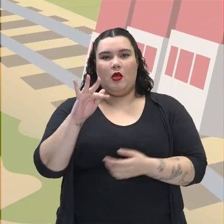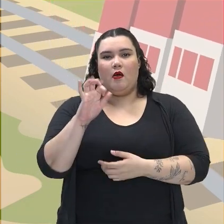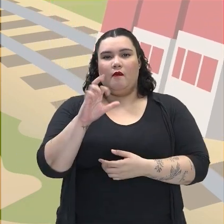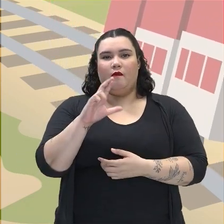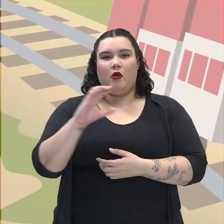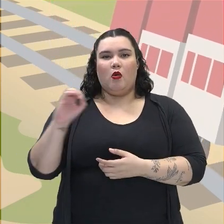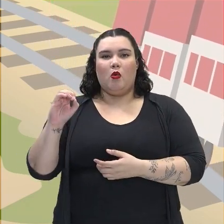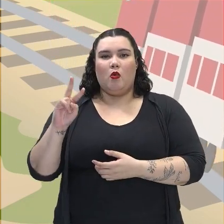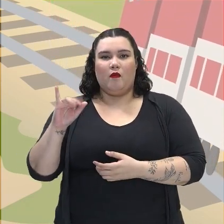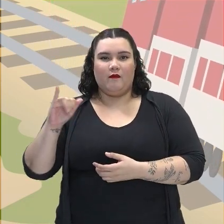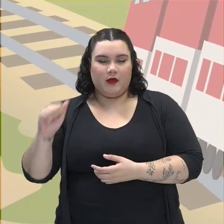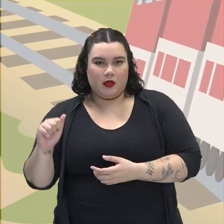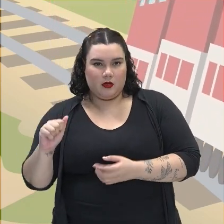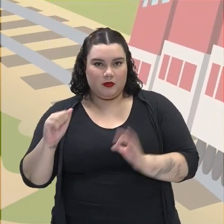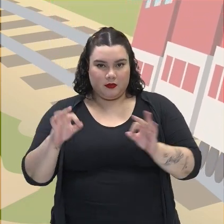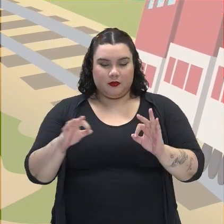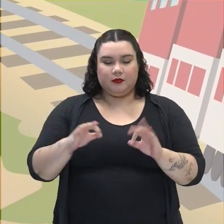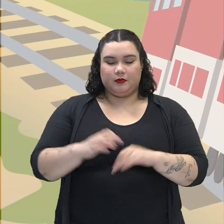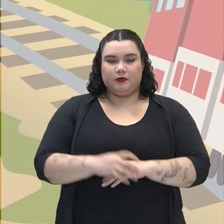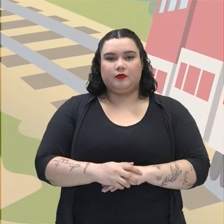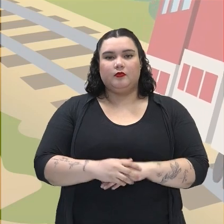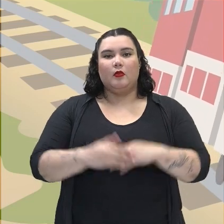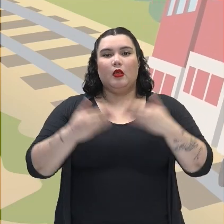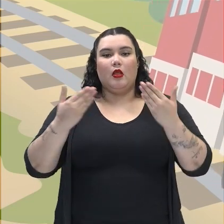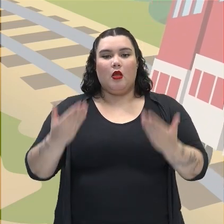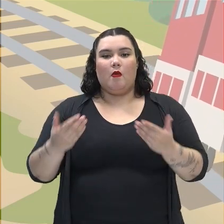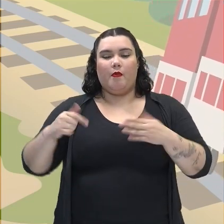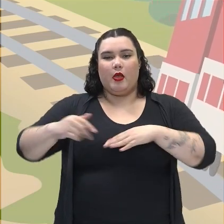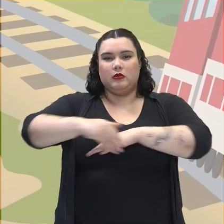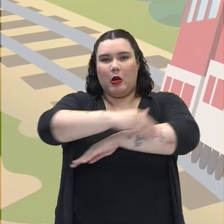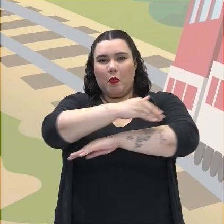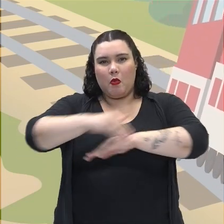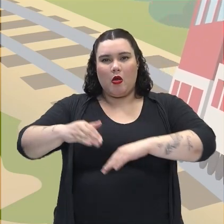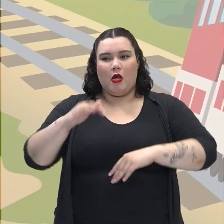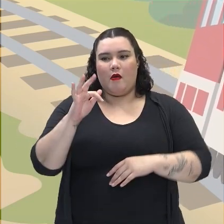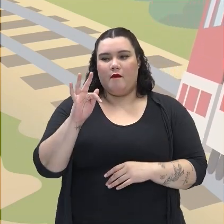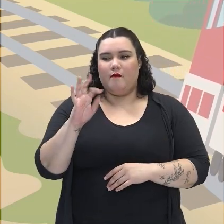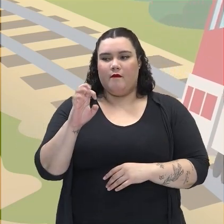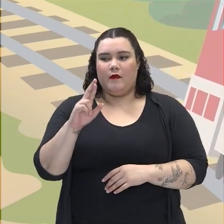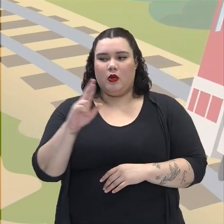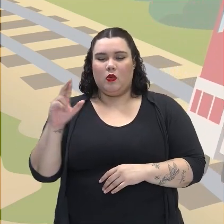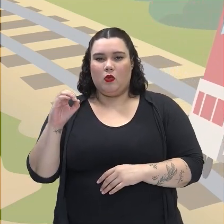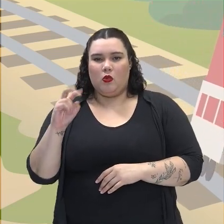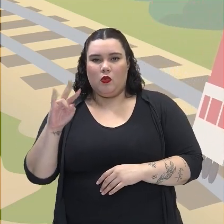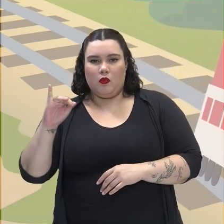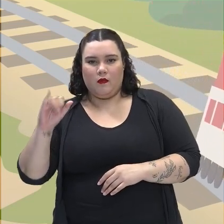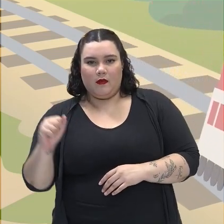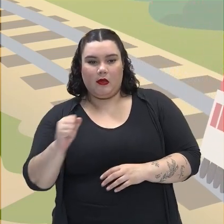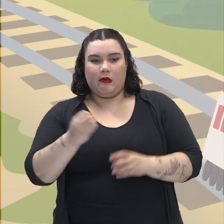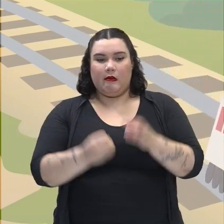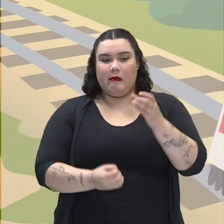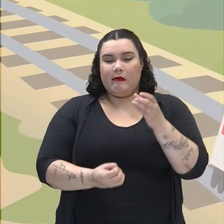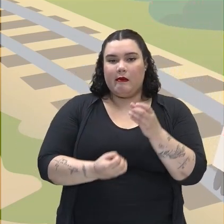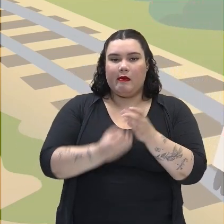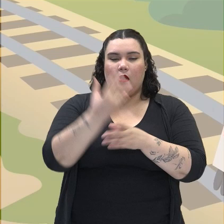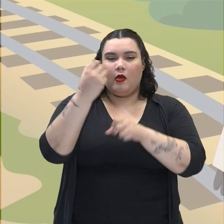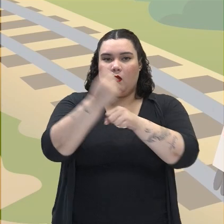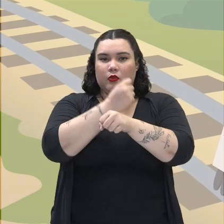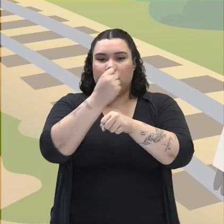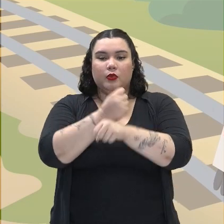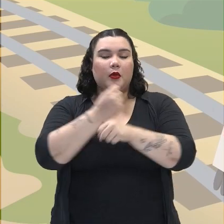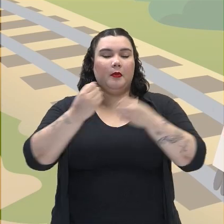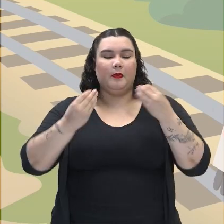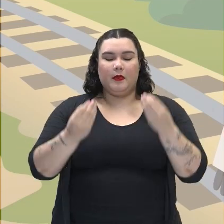nesses termos, tá bom? Então, as vias ferras, justamente nesse momento, são criadas ali, são construídas. Para quê?